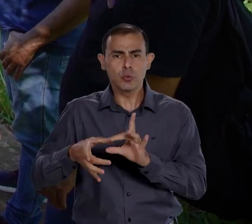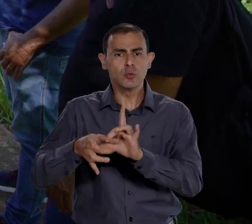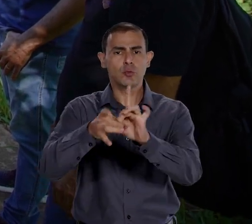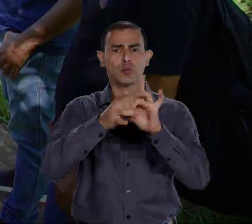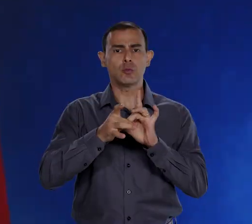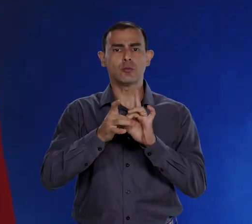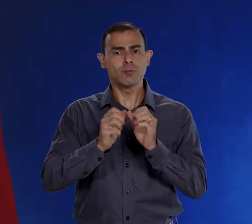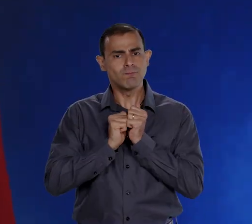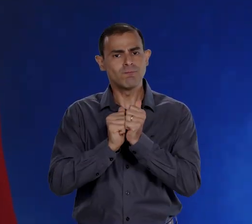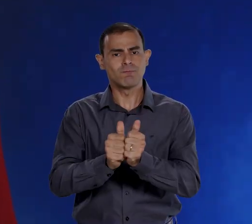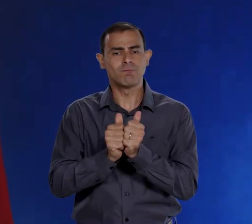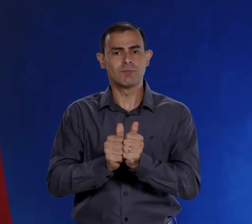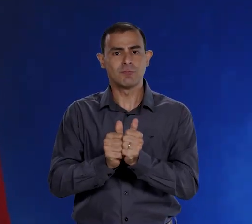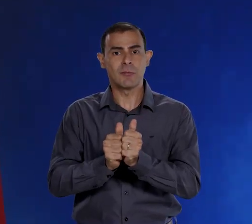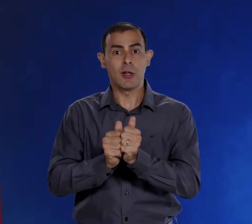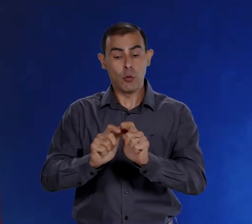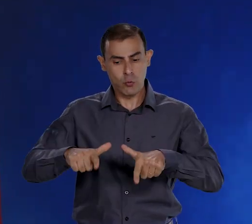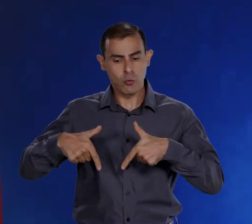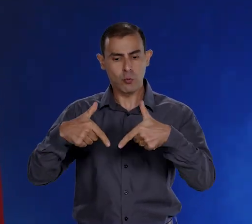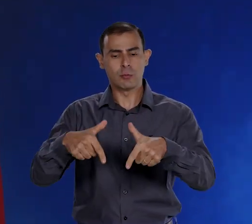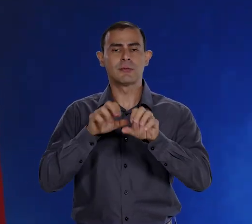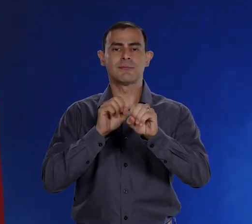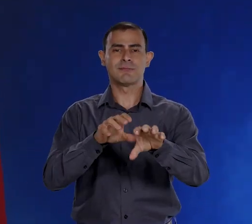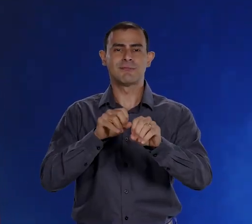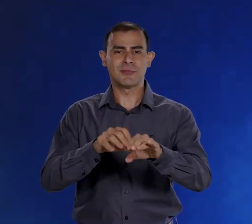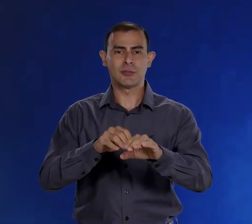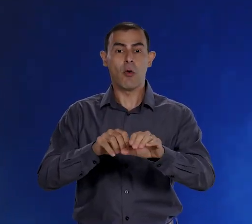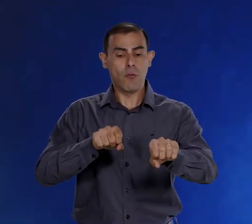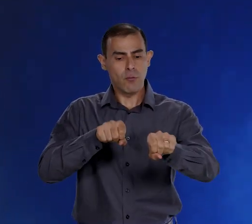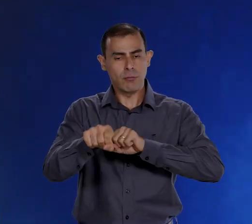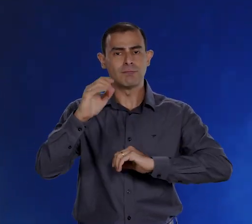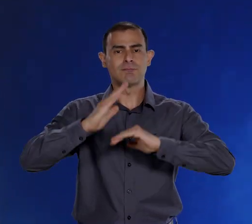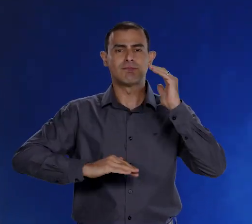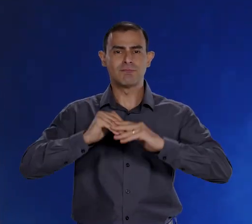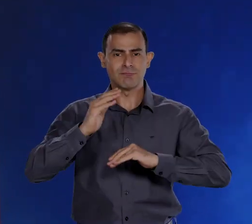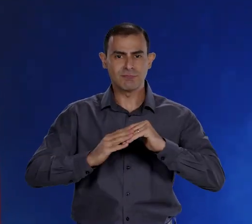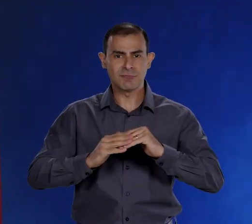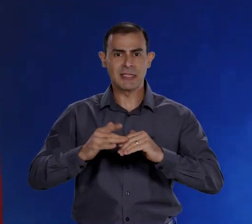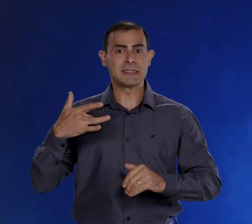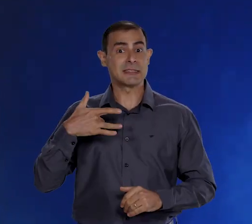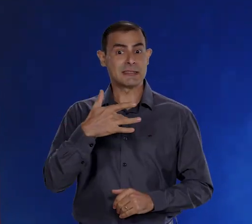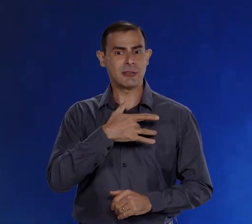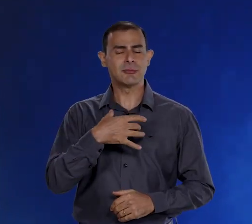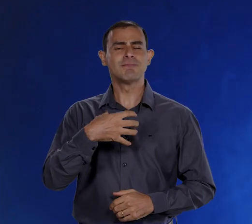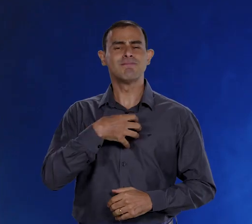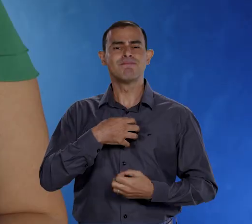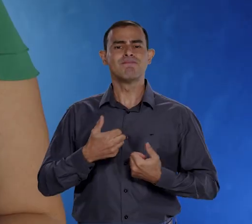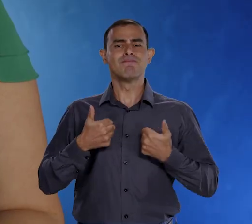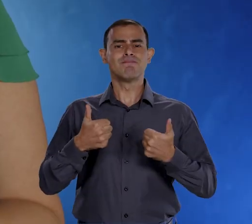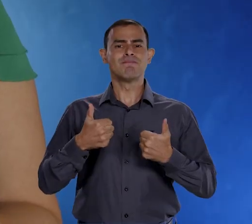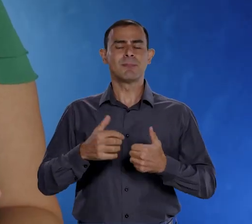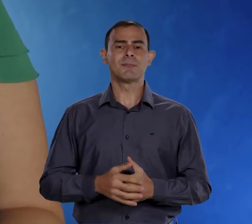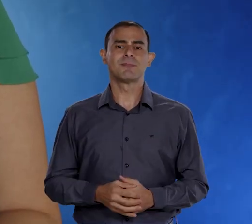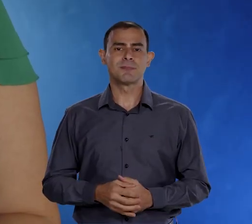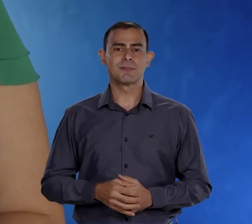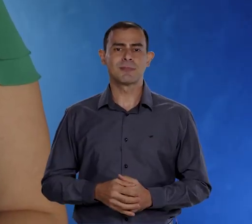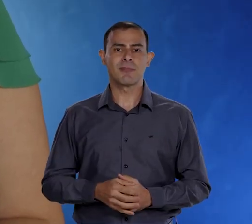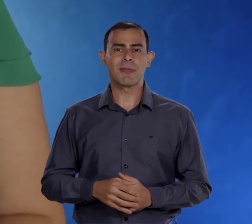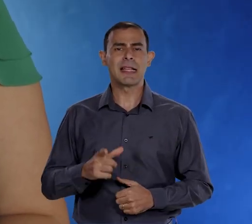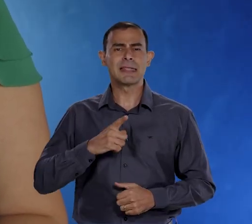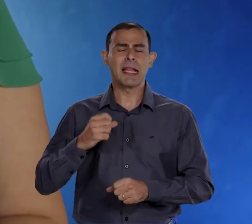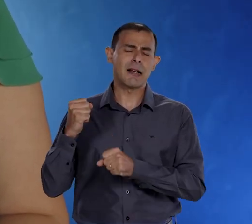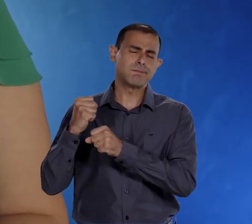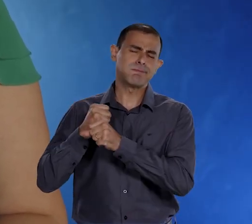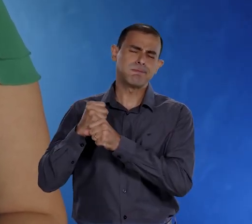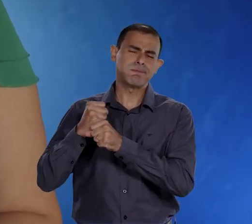sociedade. Seguimos lutando por educação, formação profissional, saúde e bem-estar. Mesmo após